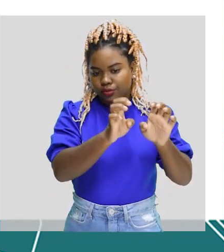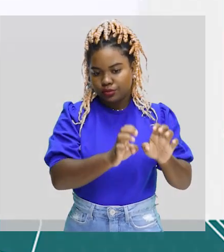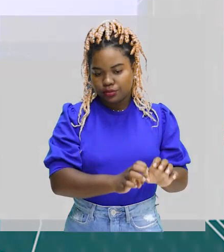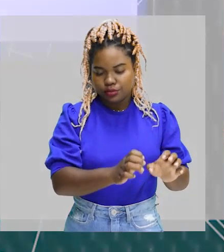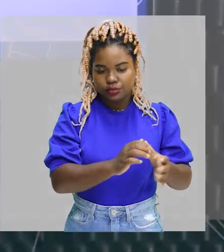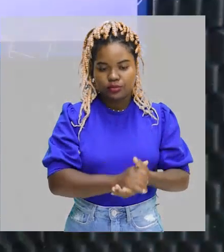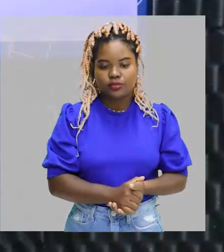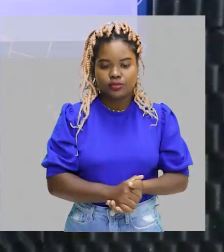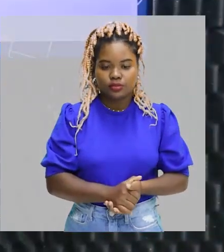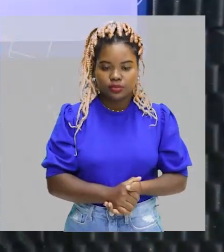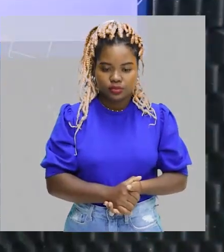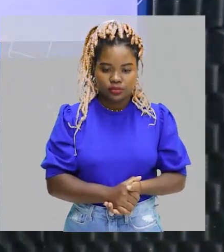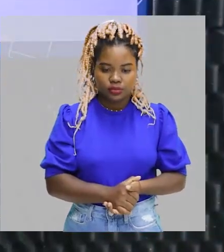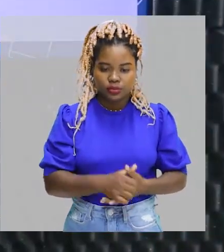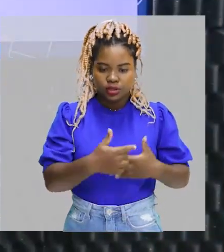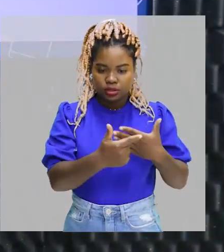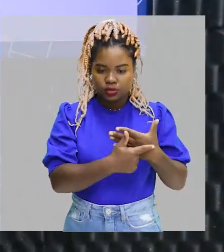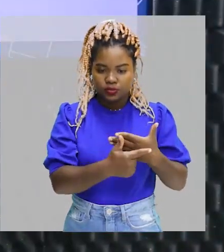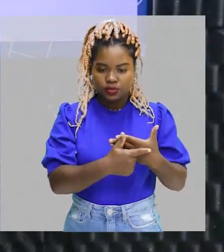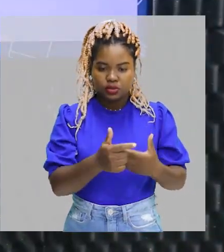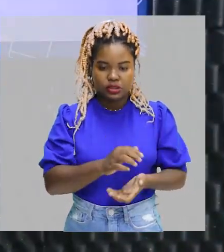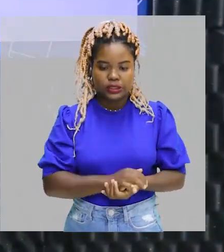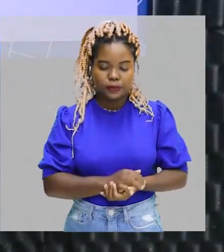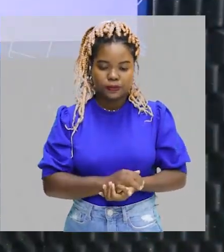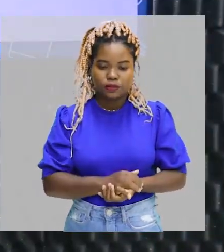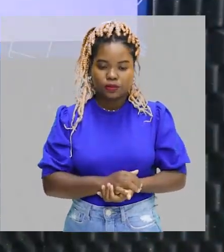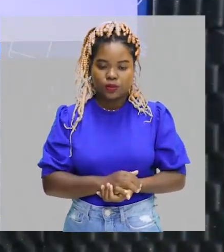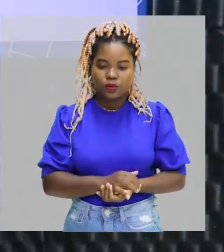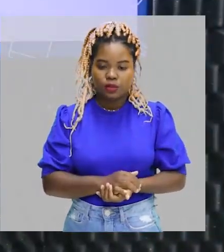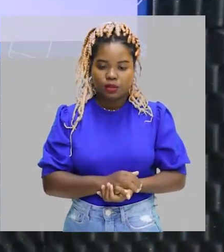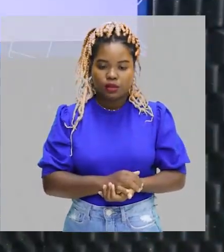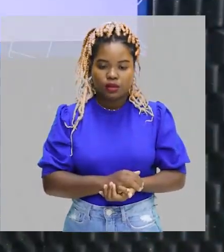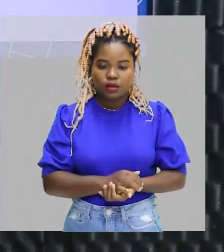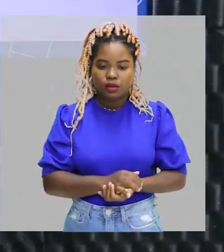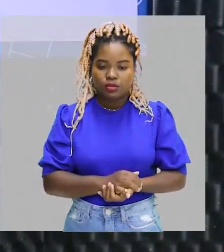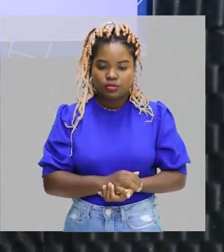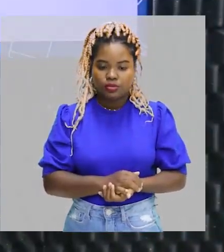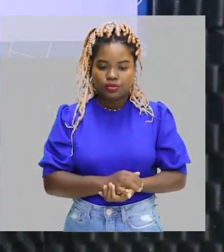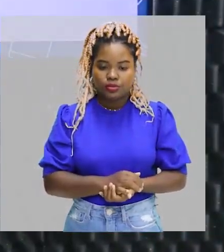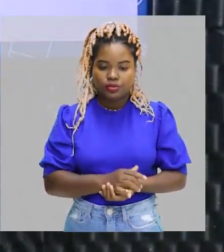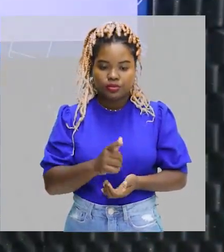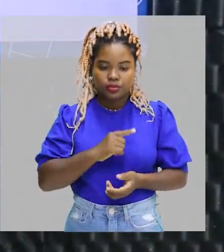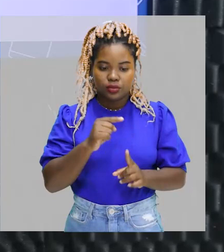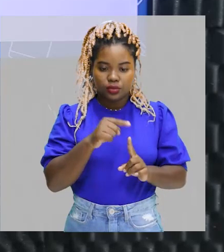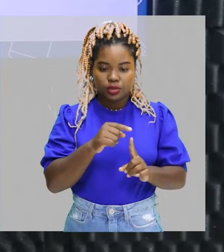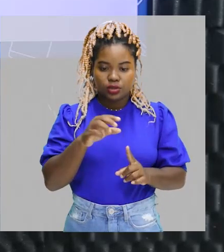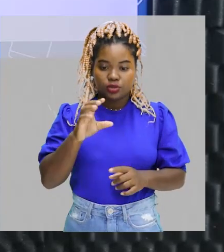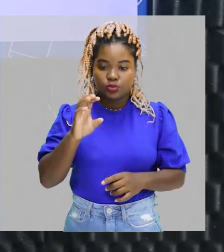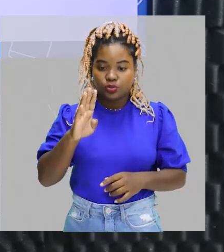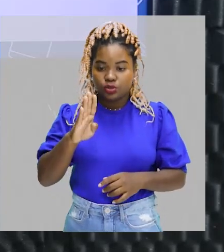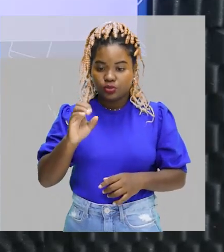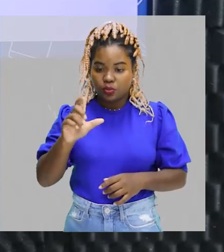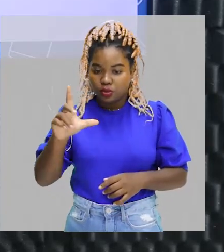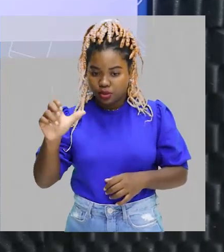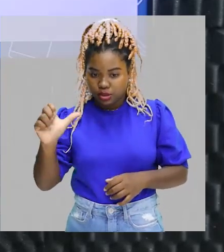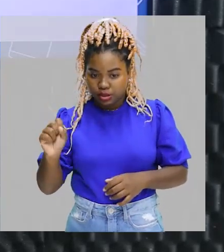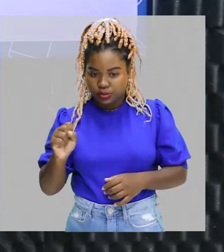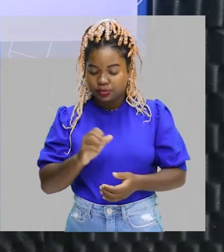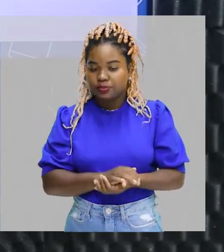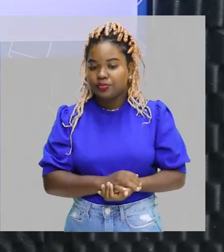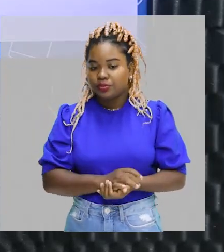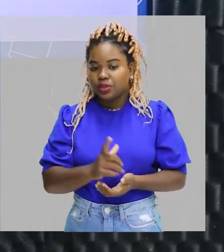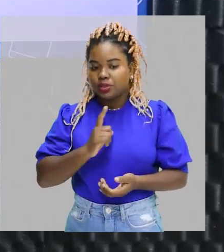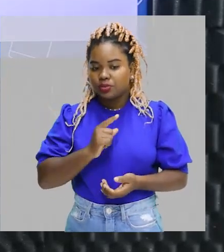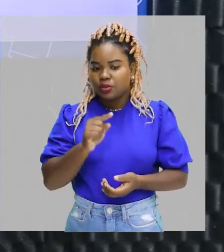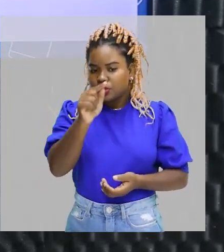fórmulas estruturais. Uma delas é utilizando o modelo de bolas, certo? Então, essa